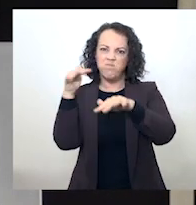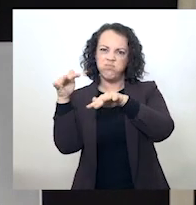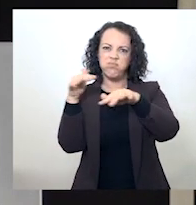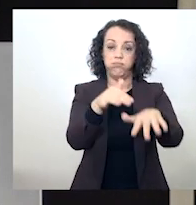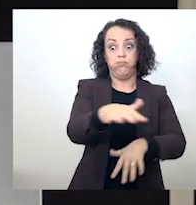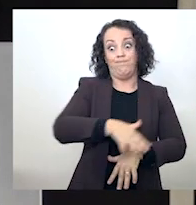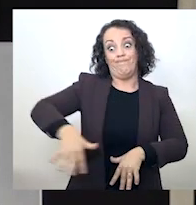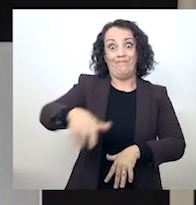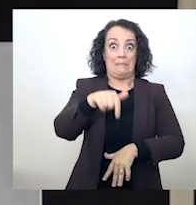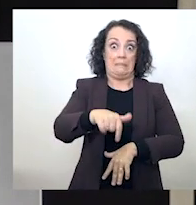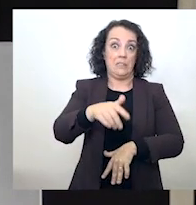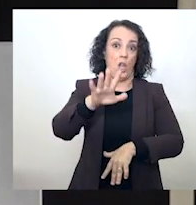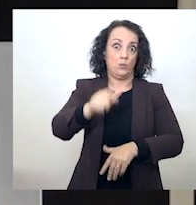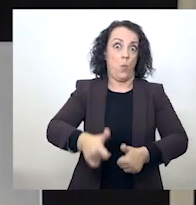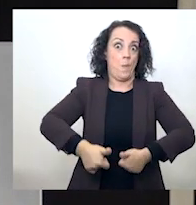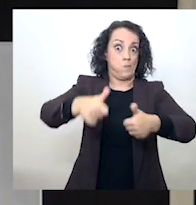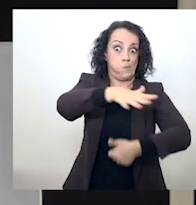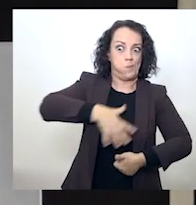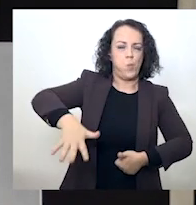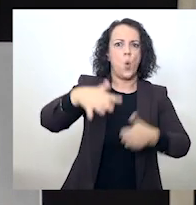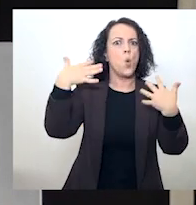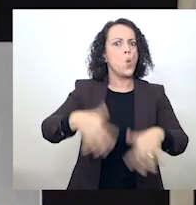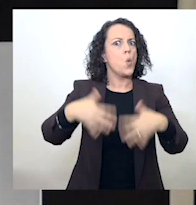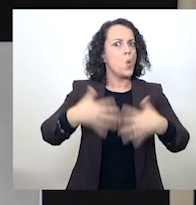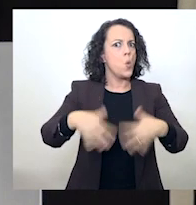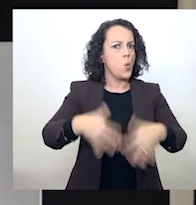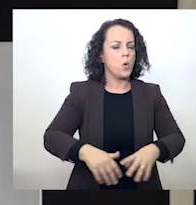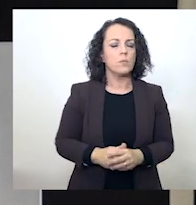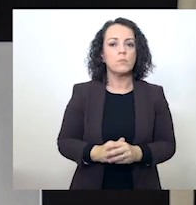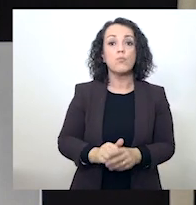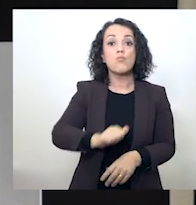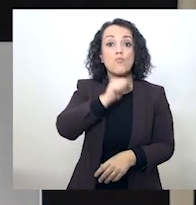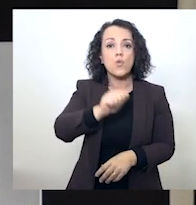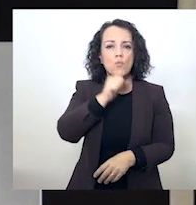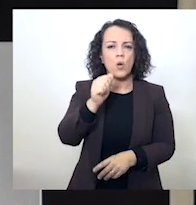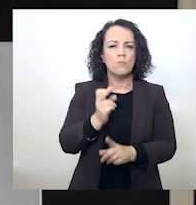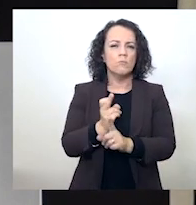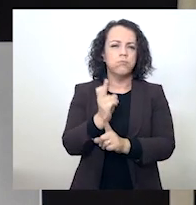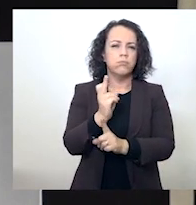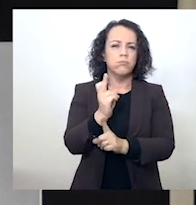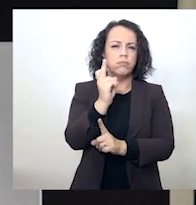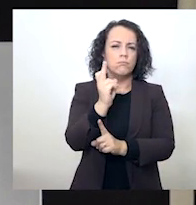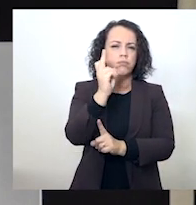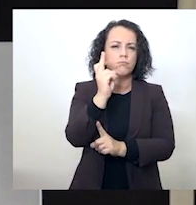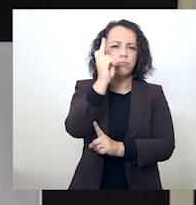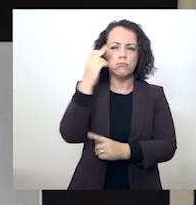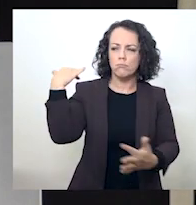nessa Grande Lisboa, é extrema. O número de mortes cresce a ritmo há meses